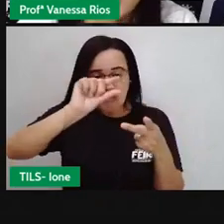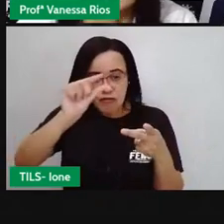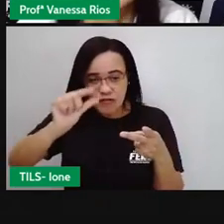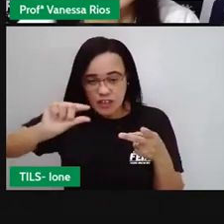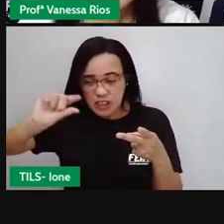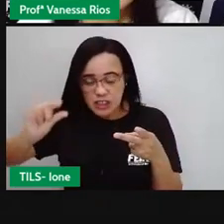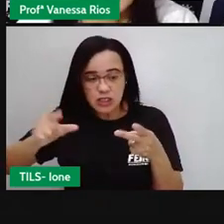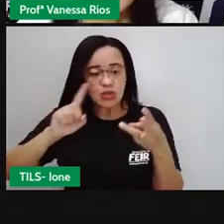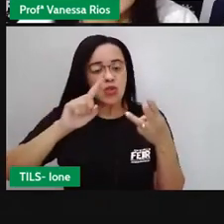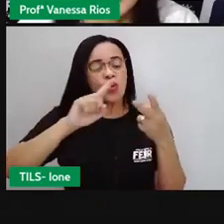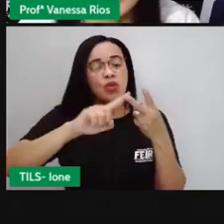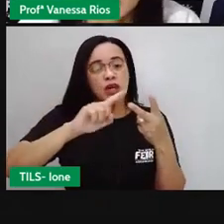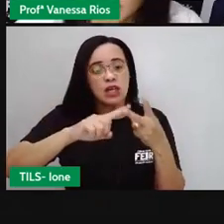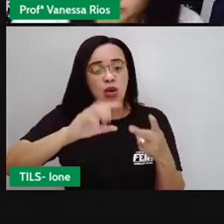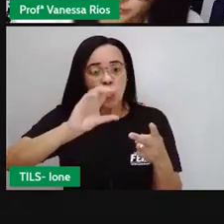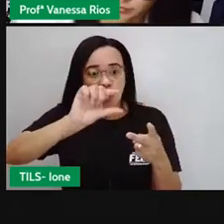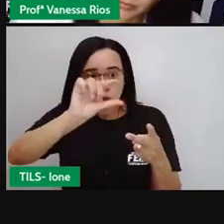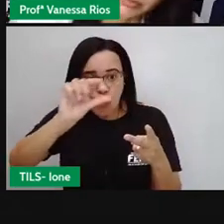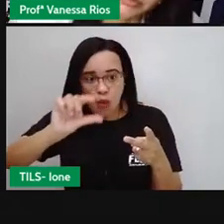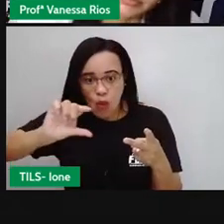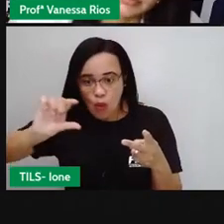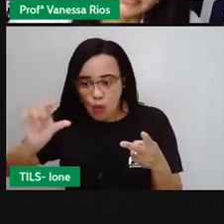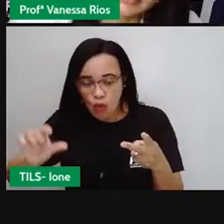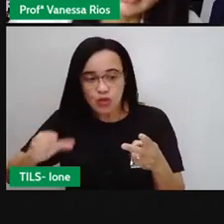grosso, e também o anus.